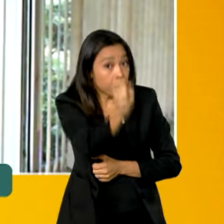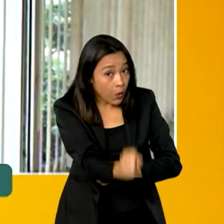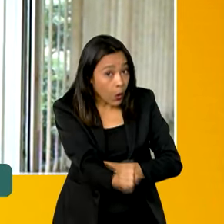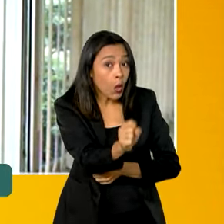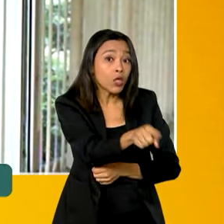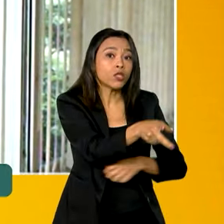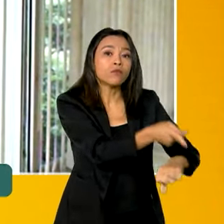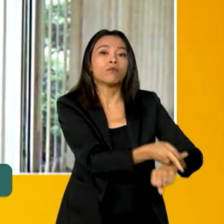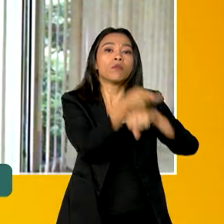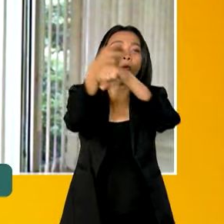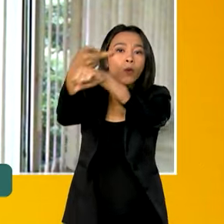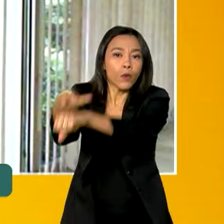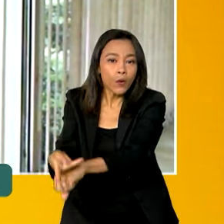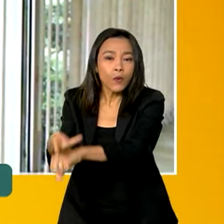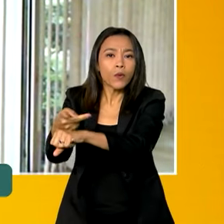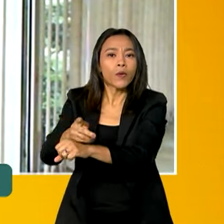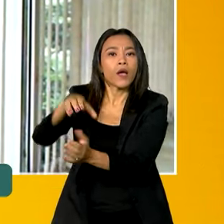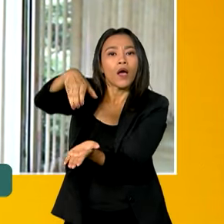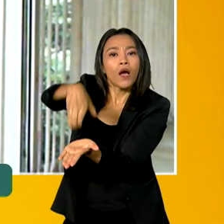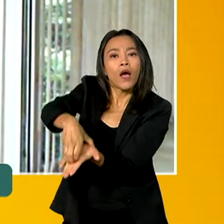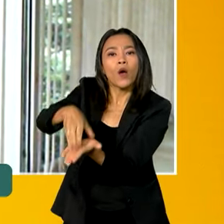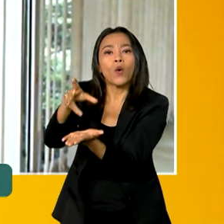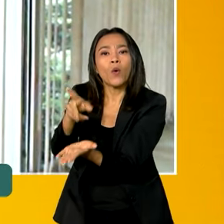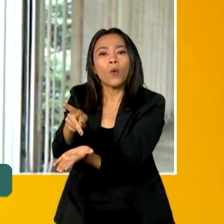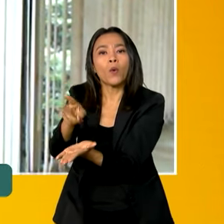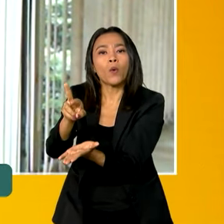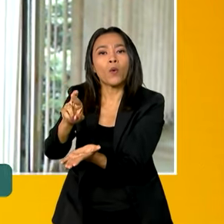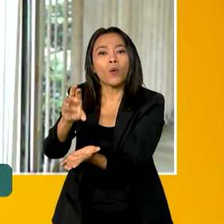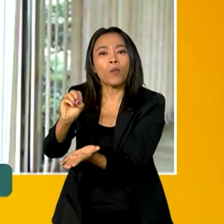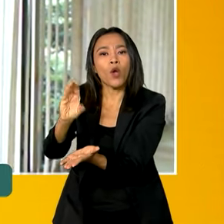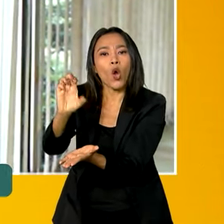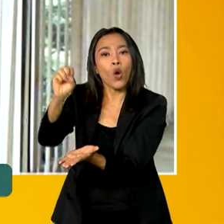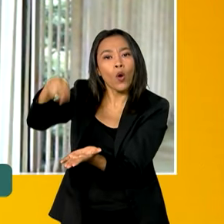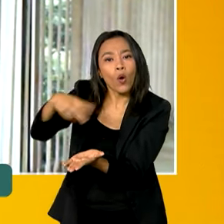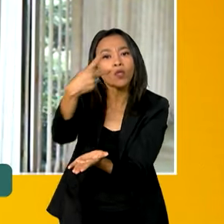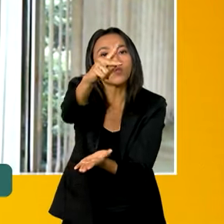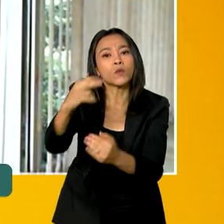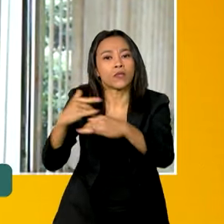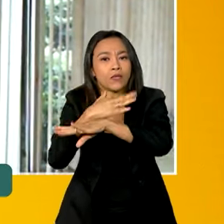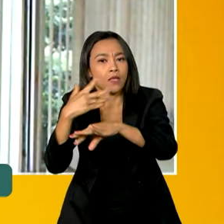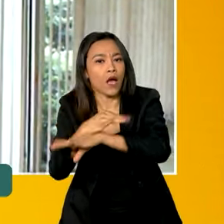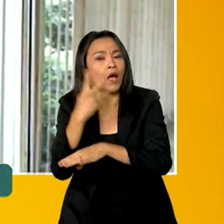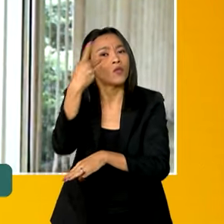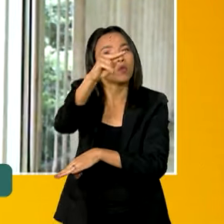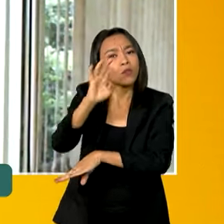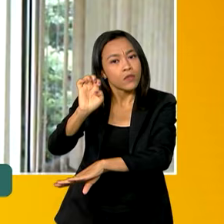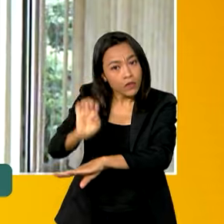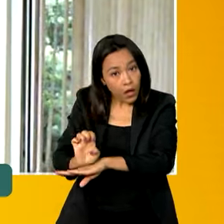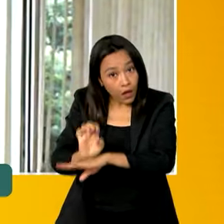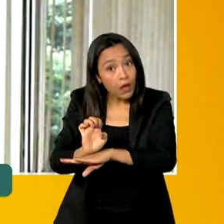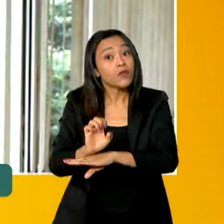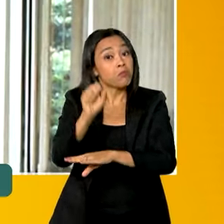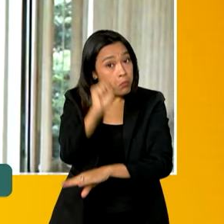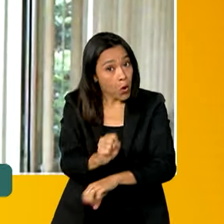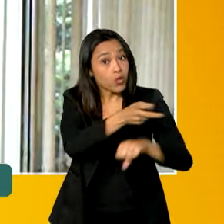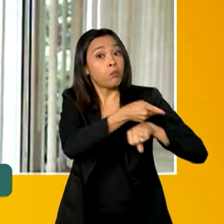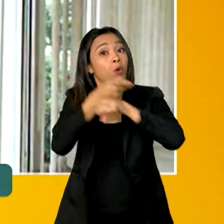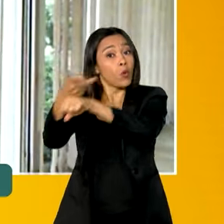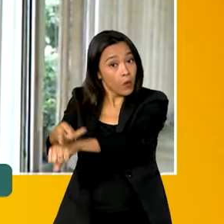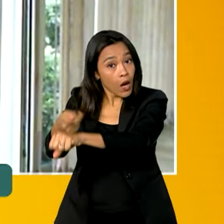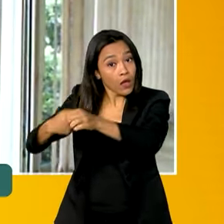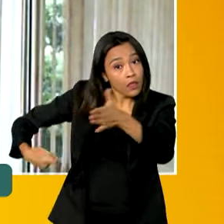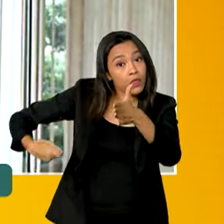reportar aos órgãos de defesa do consumidor, para o PROCON da sua cidade, o PROCON estadual, ou mesmo para a